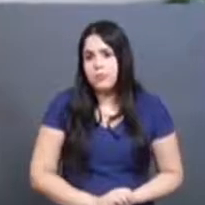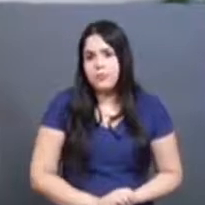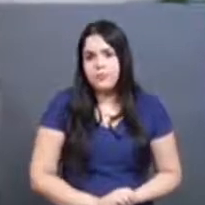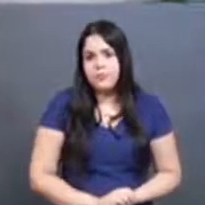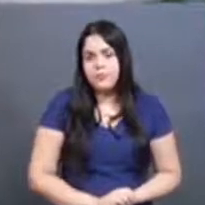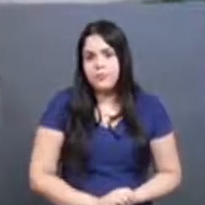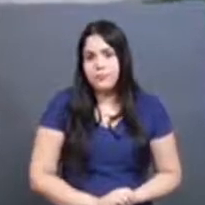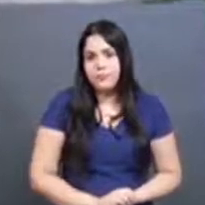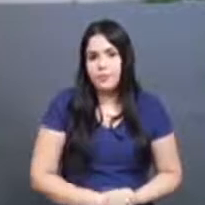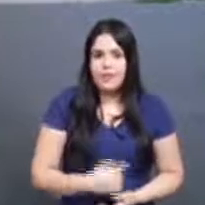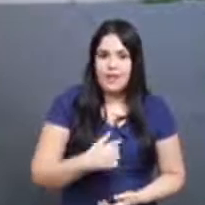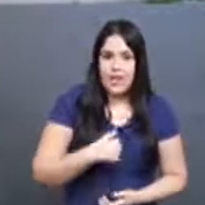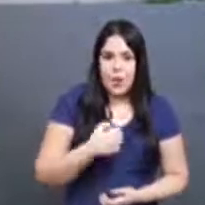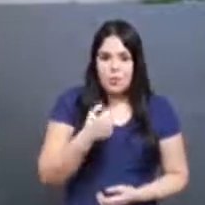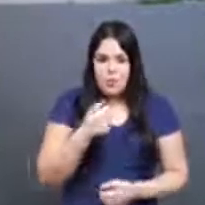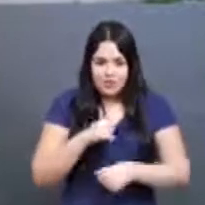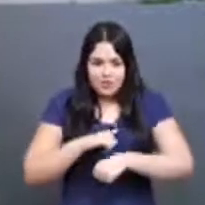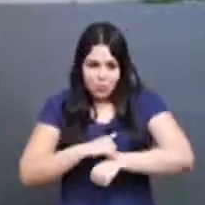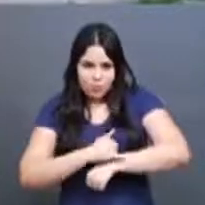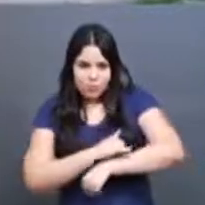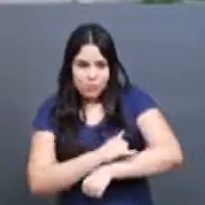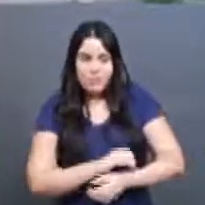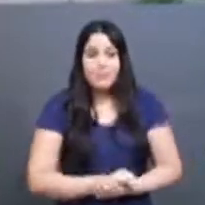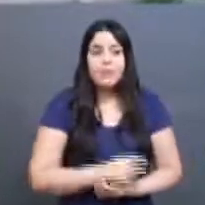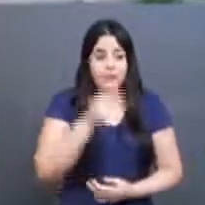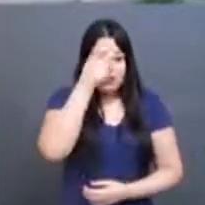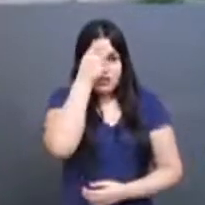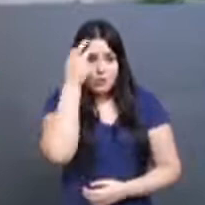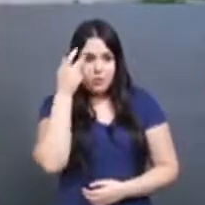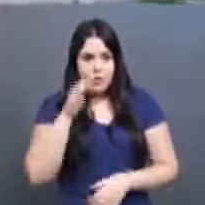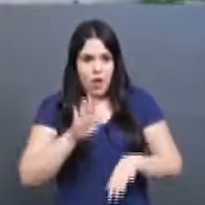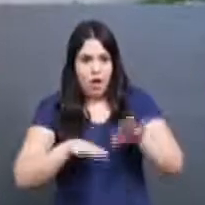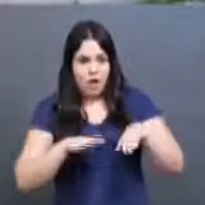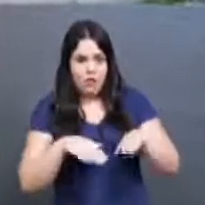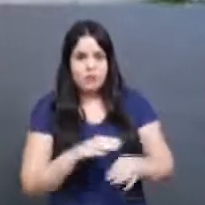eu ser um pouquinho gordinho e acaba as pessoas, às vezes,